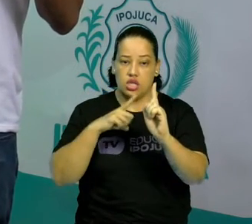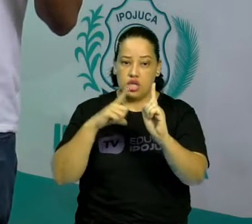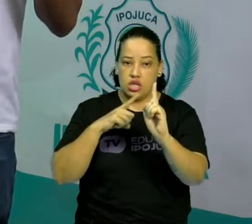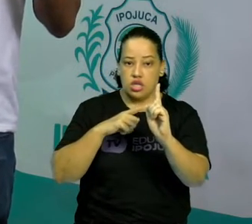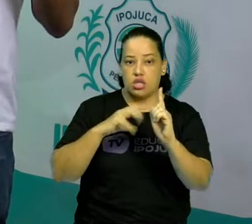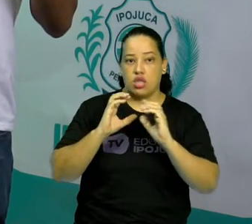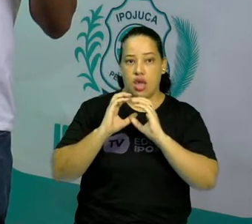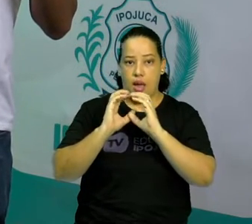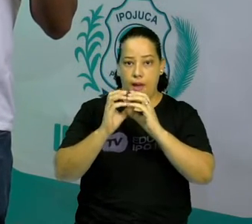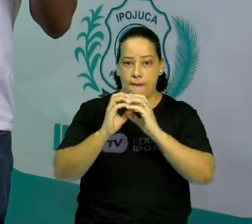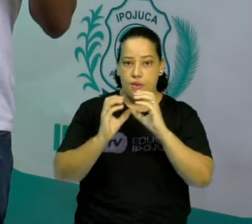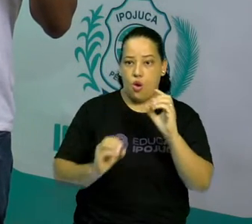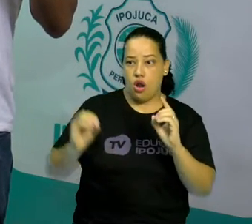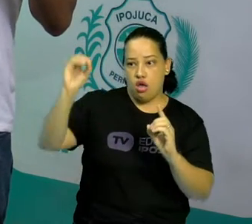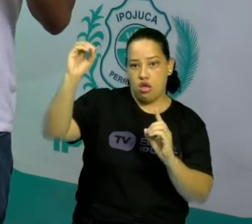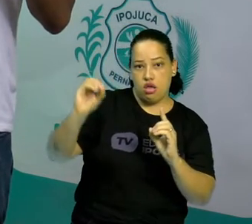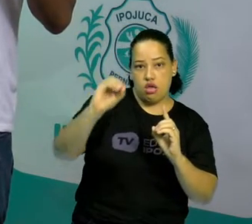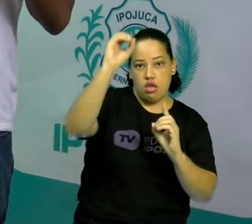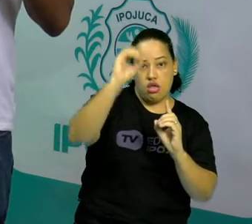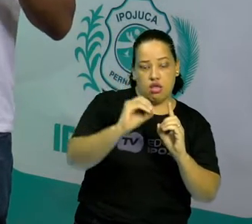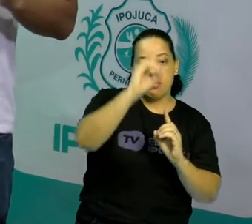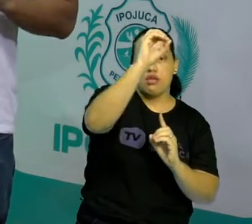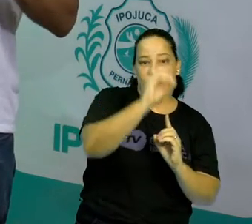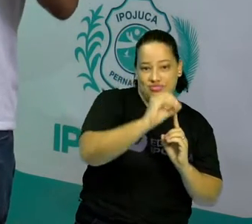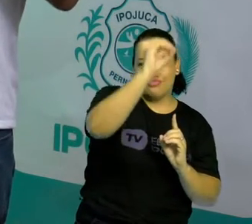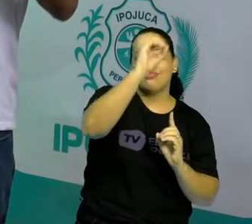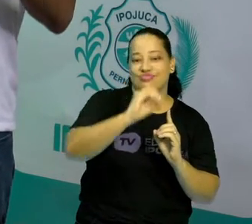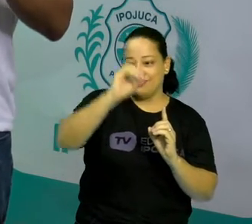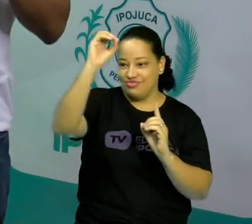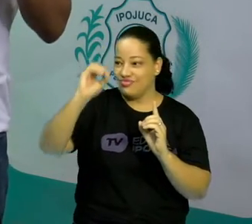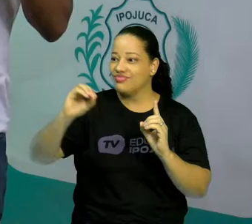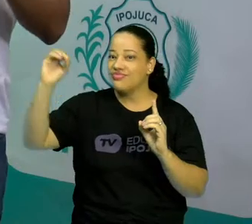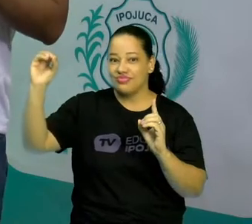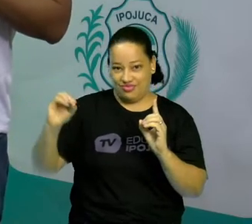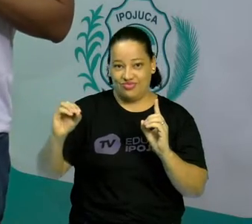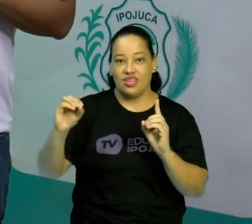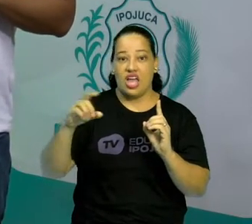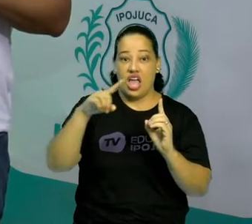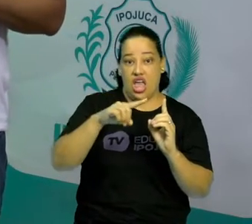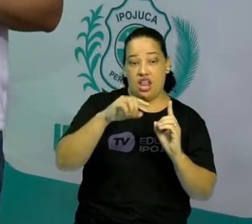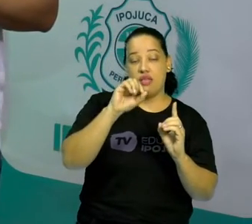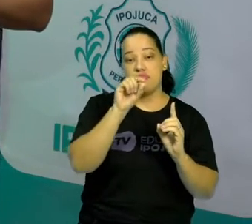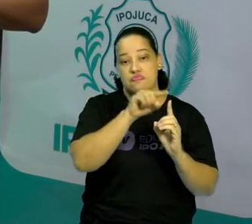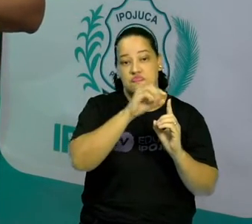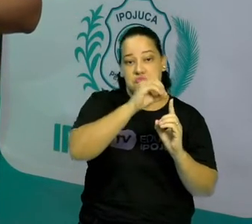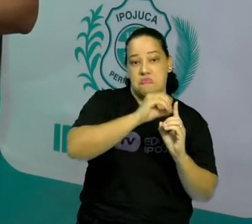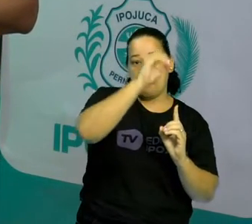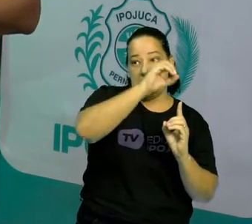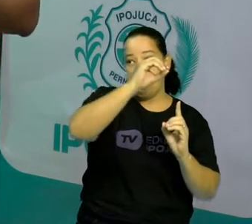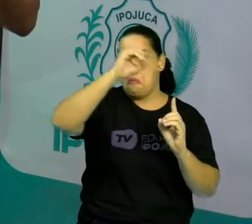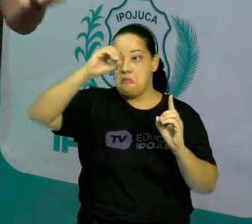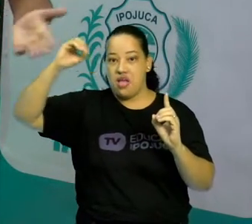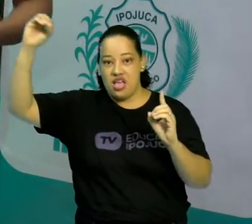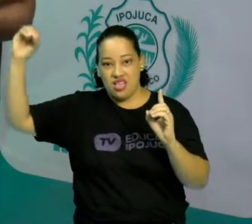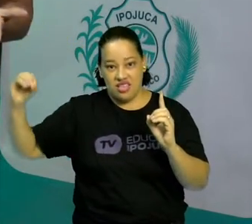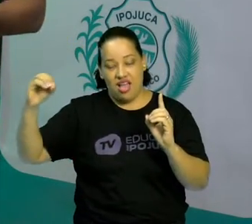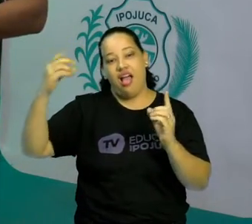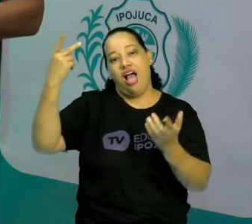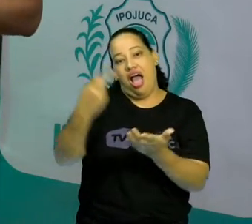ficando nos cantos da tela. Nesse processo, ela não poderia passar, se ela passasse,